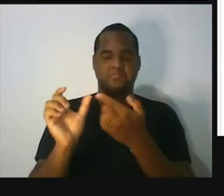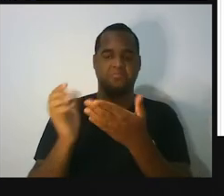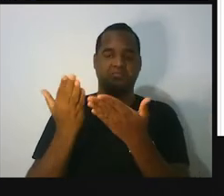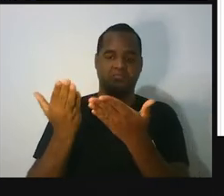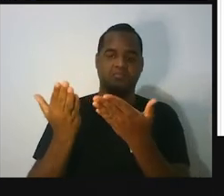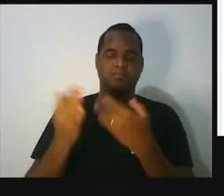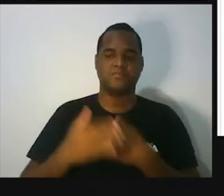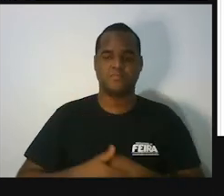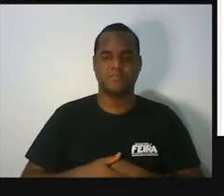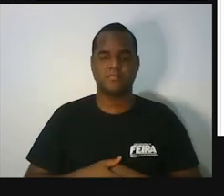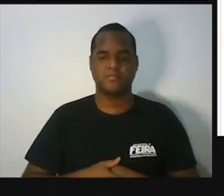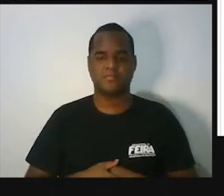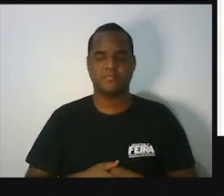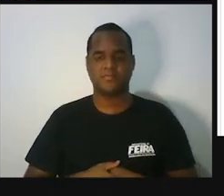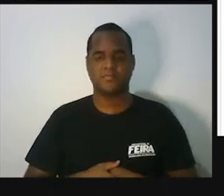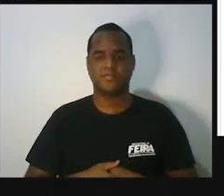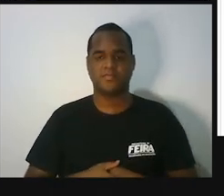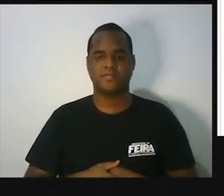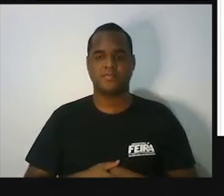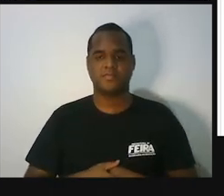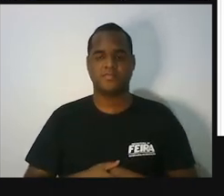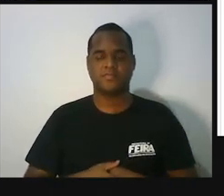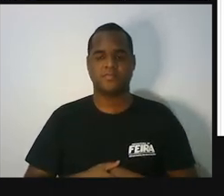Triângulo acutângulo.